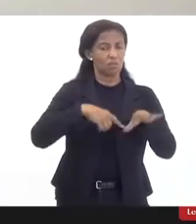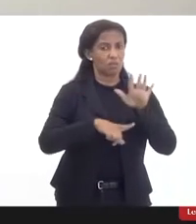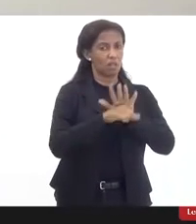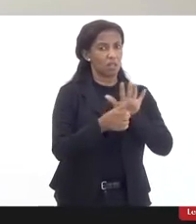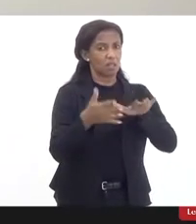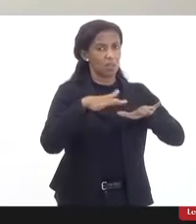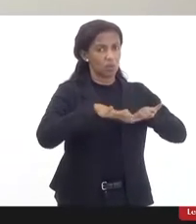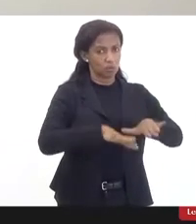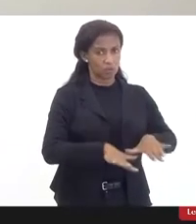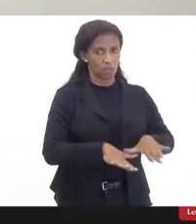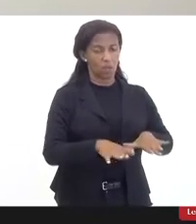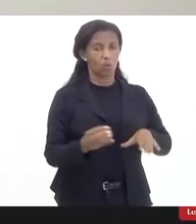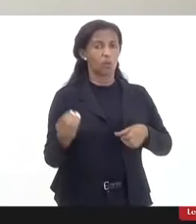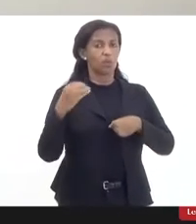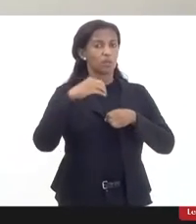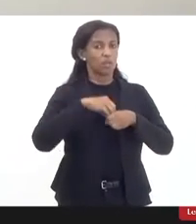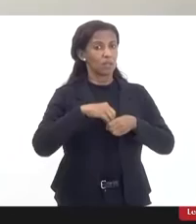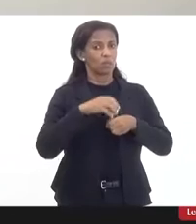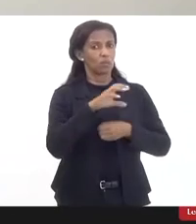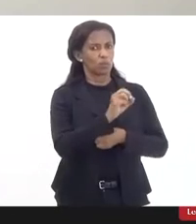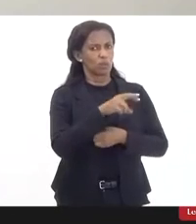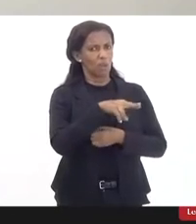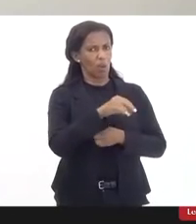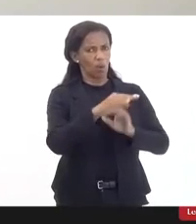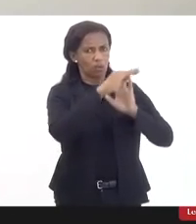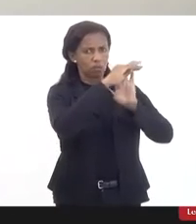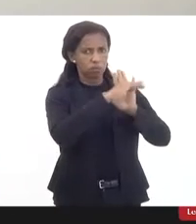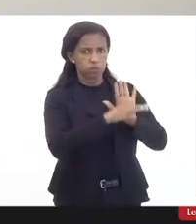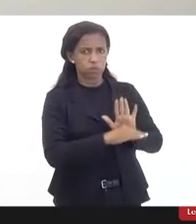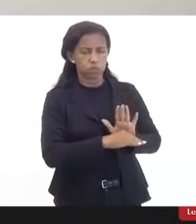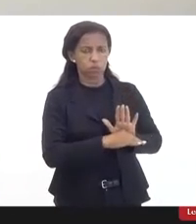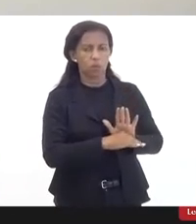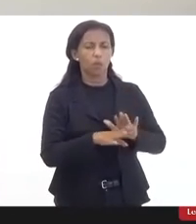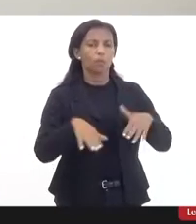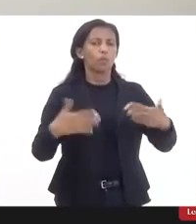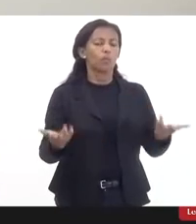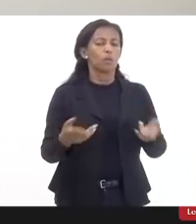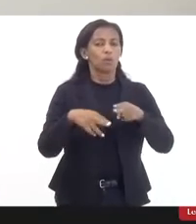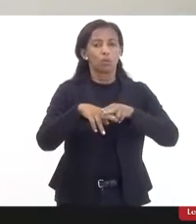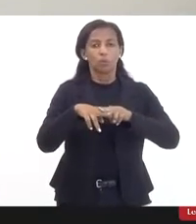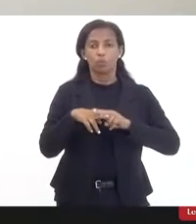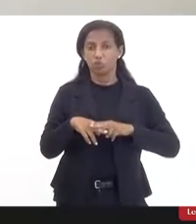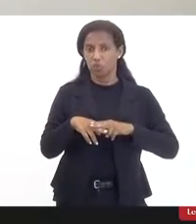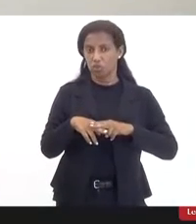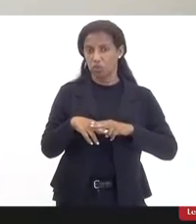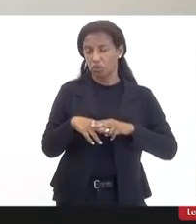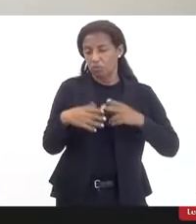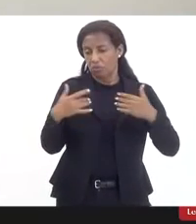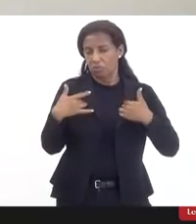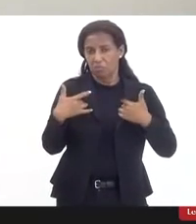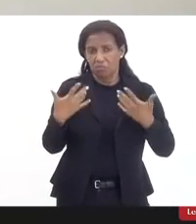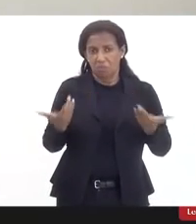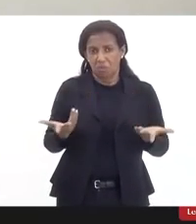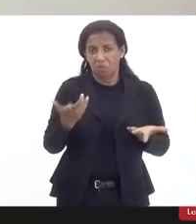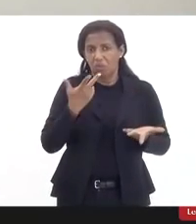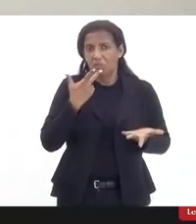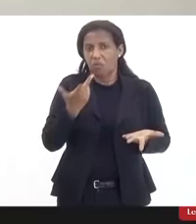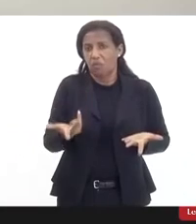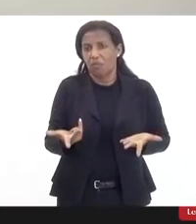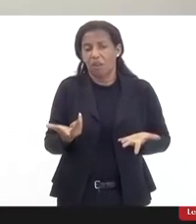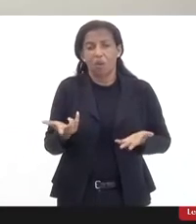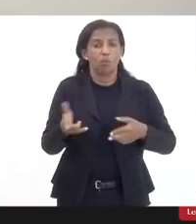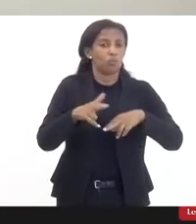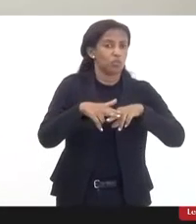inclusão, nos moldes da convenção da ONU, que essa pessoa por algum motivo, e eu não serei leviano de forma alguma de citar algum